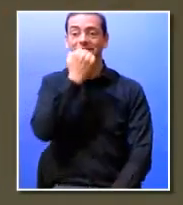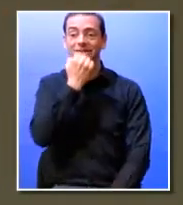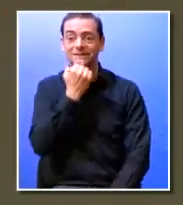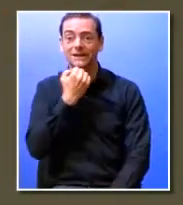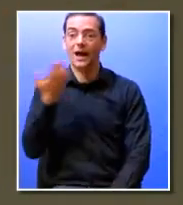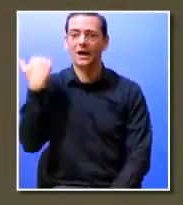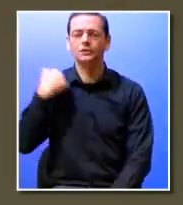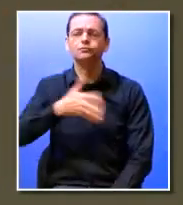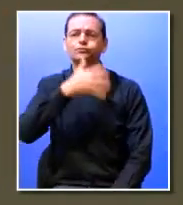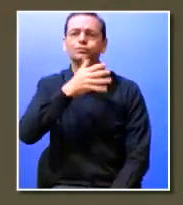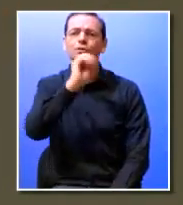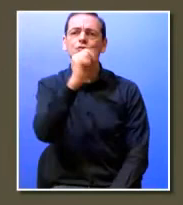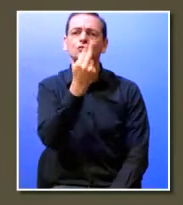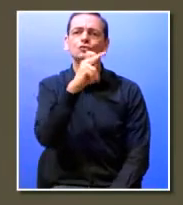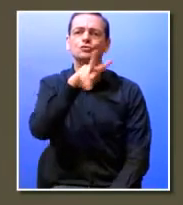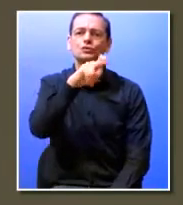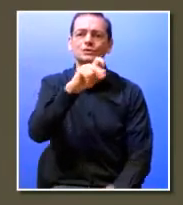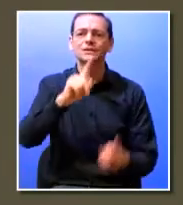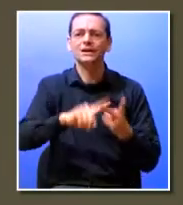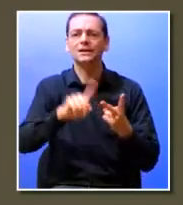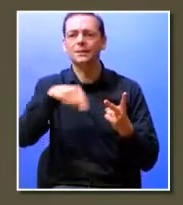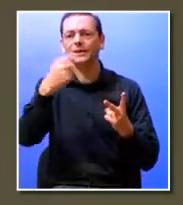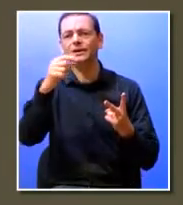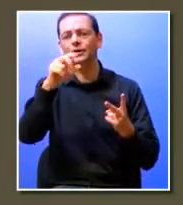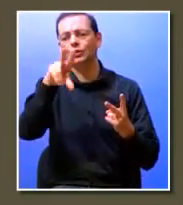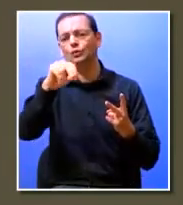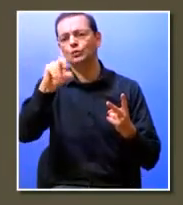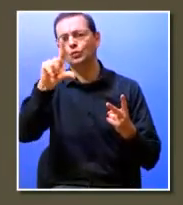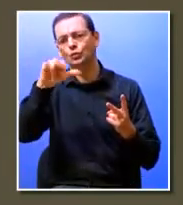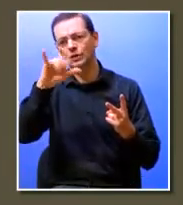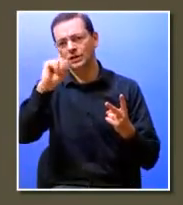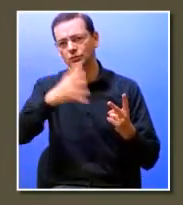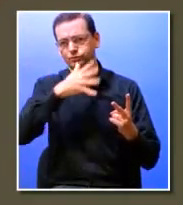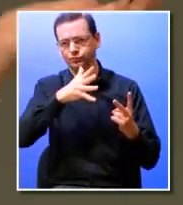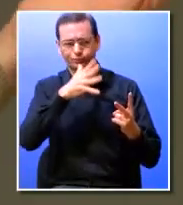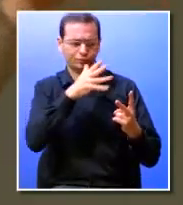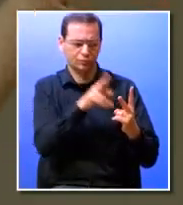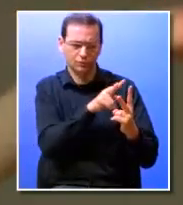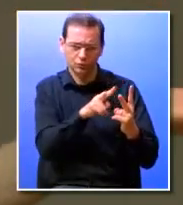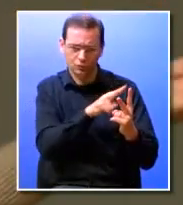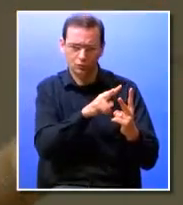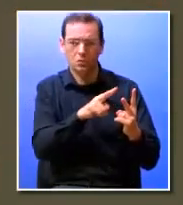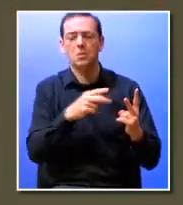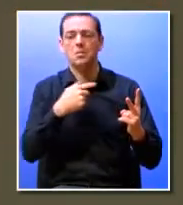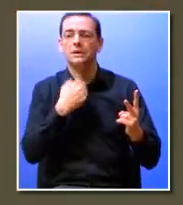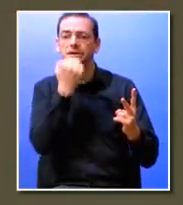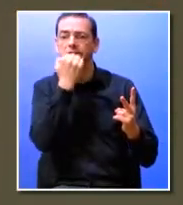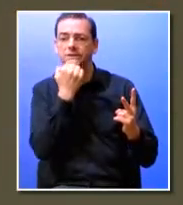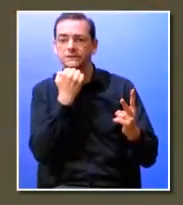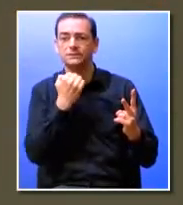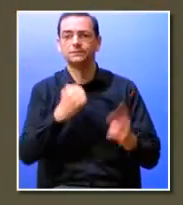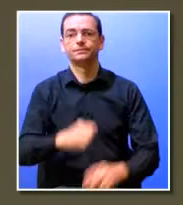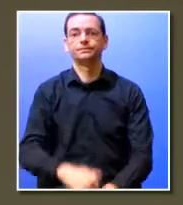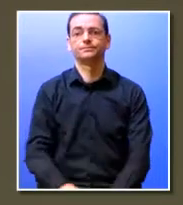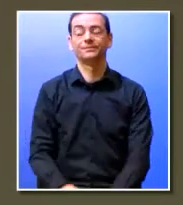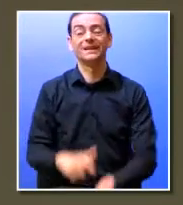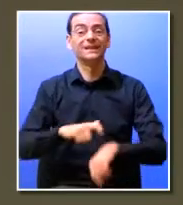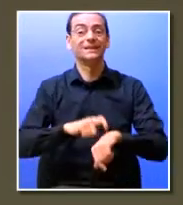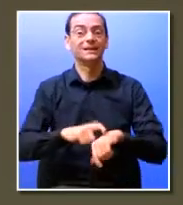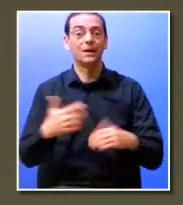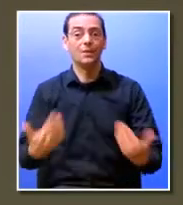apresentações da Susana e do Luís porque de facto apesar de não termos falado e não nos conhecermos quer até antes do dia de hoje